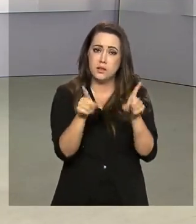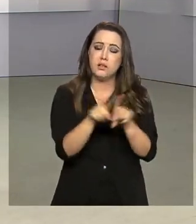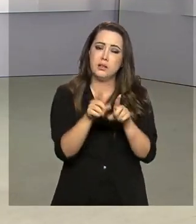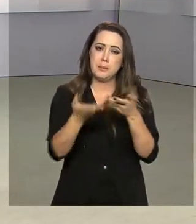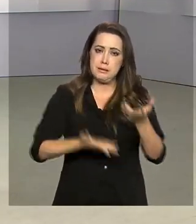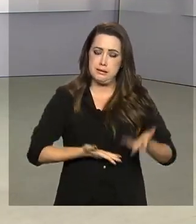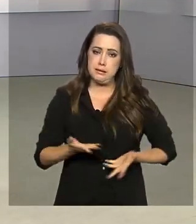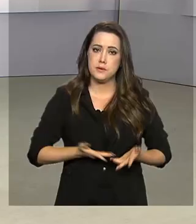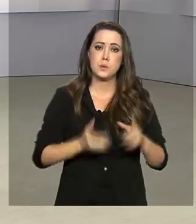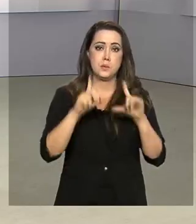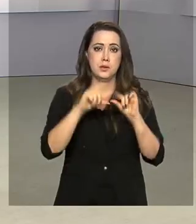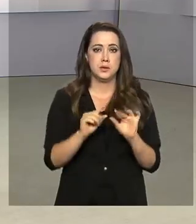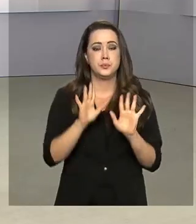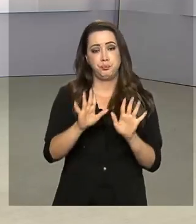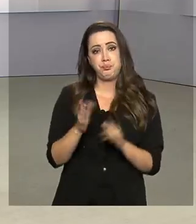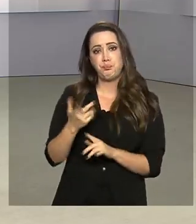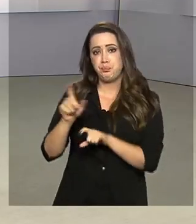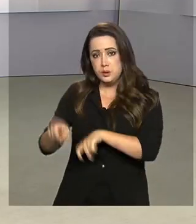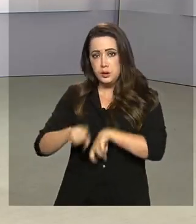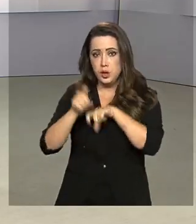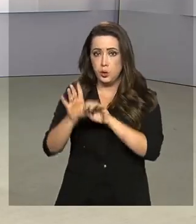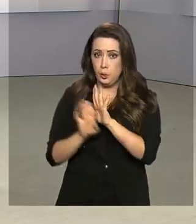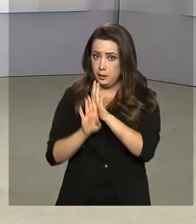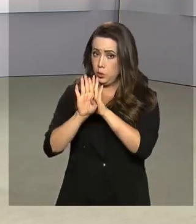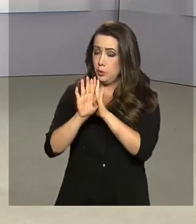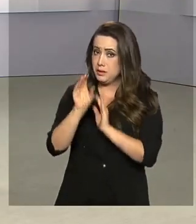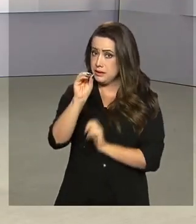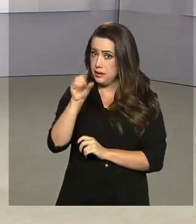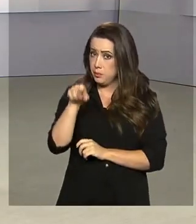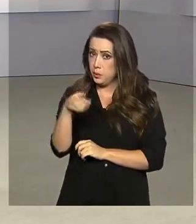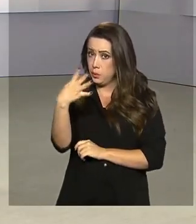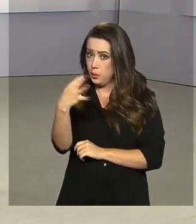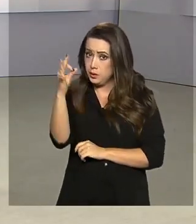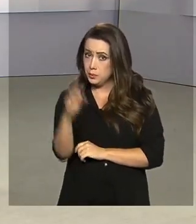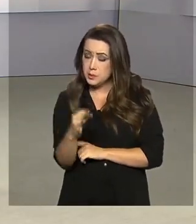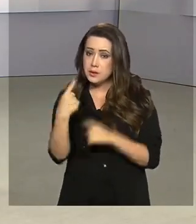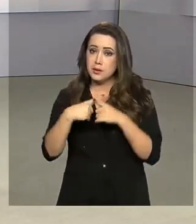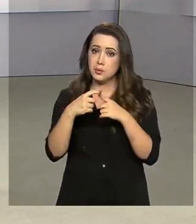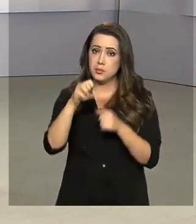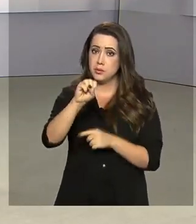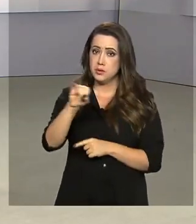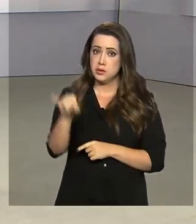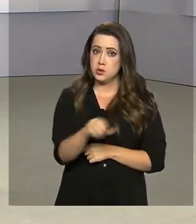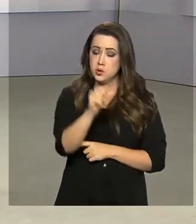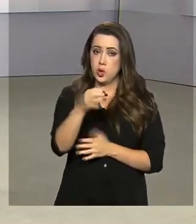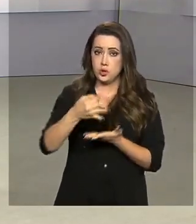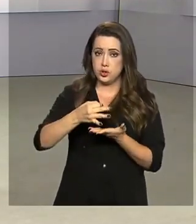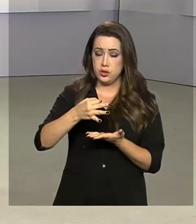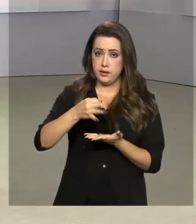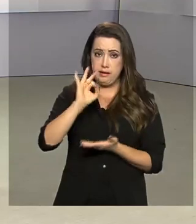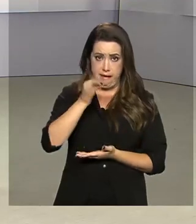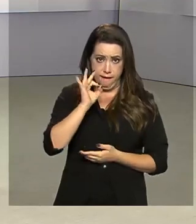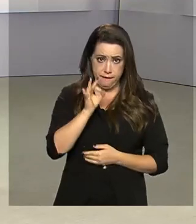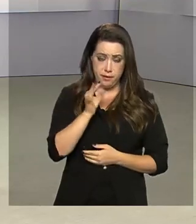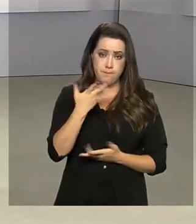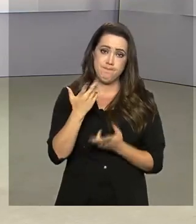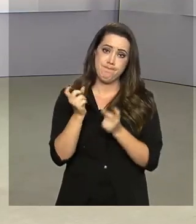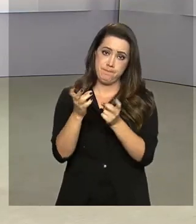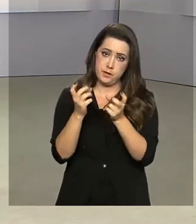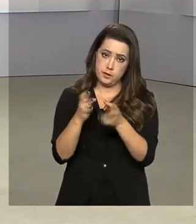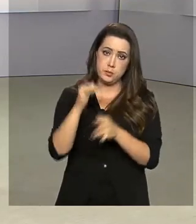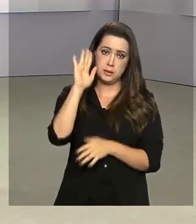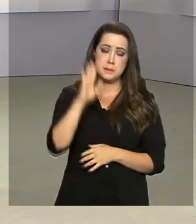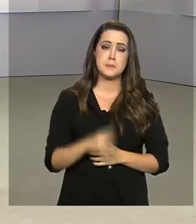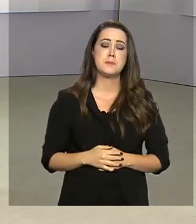a agropecuária cresceu 0,4%, puxada pela produção de soja e café. Durante a audiência virtual com os